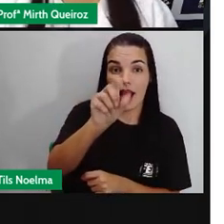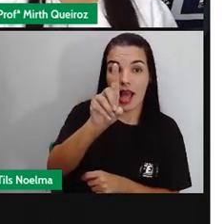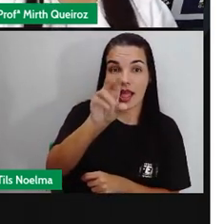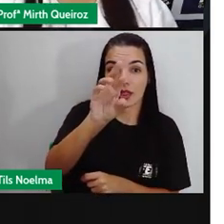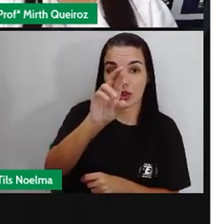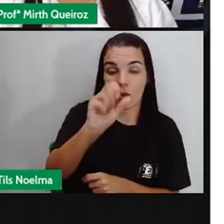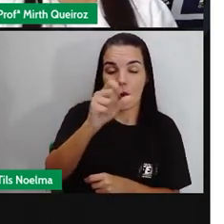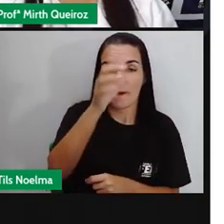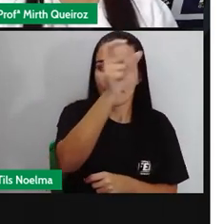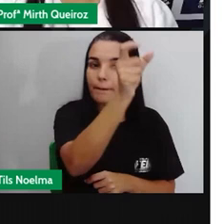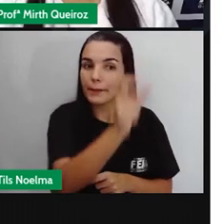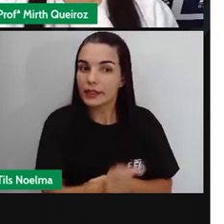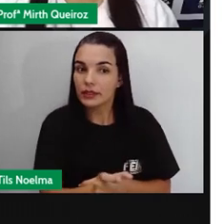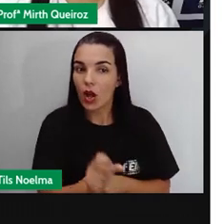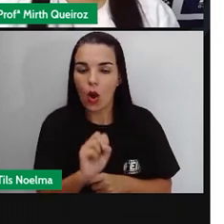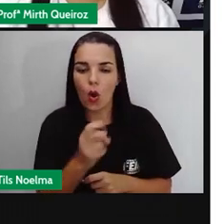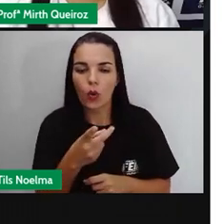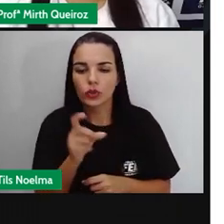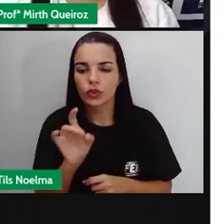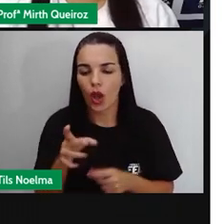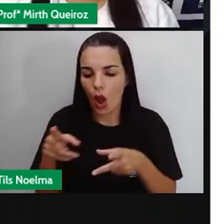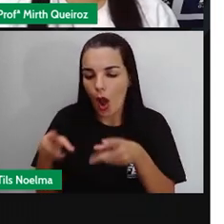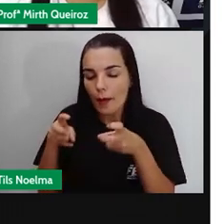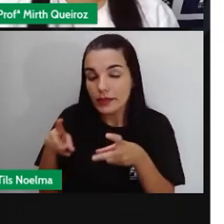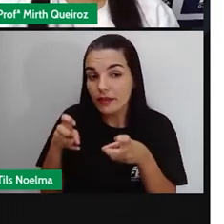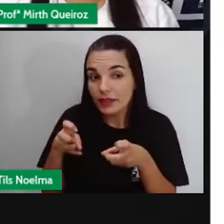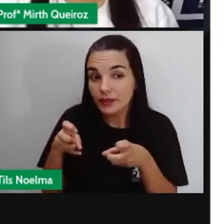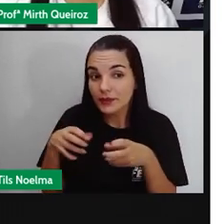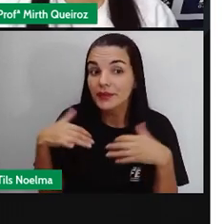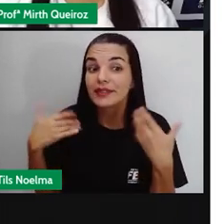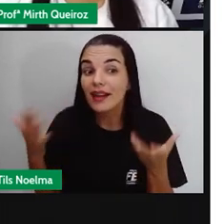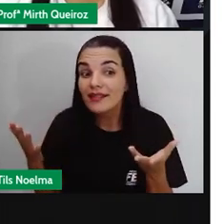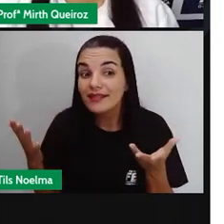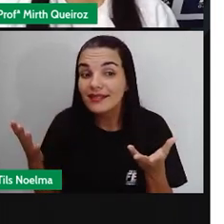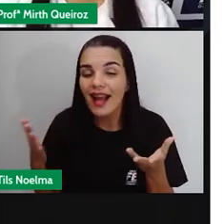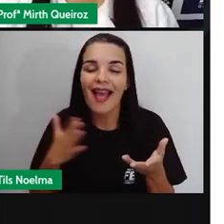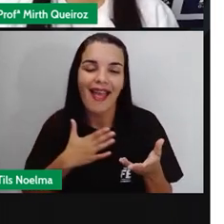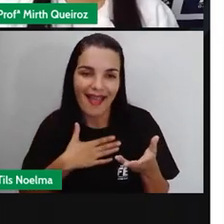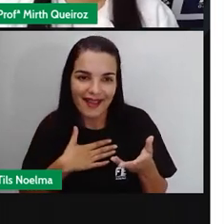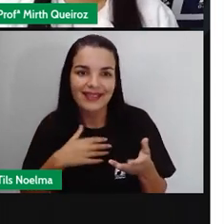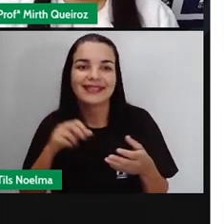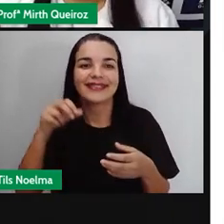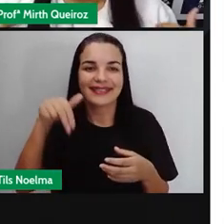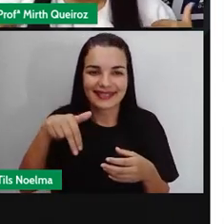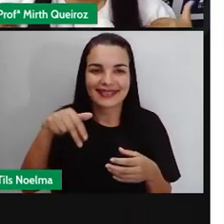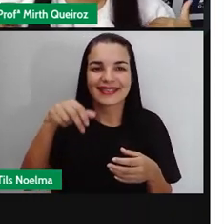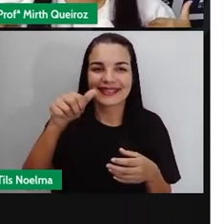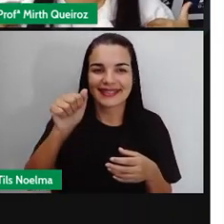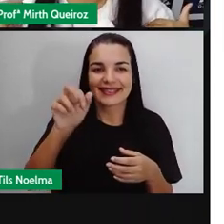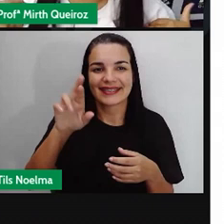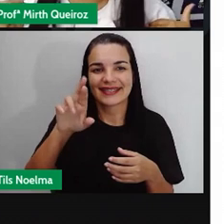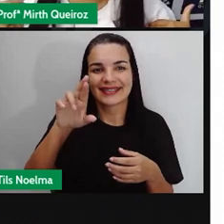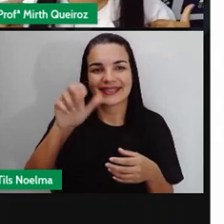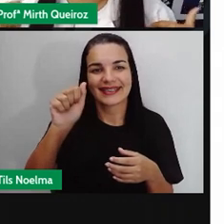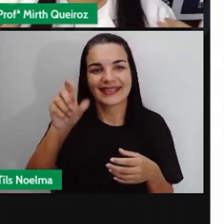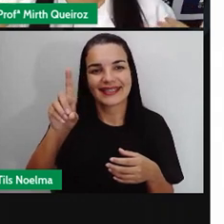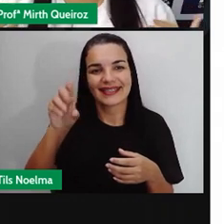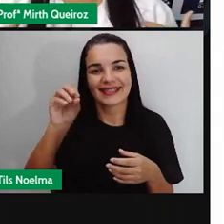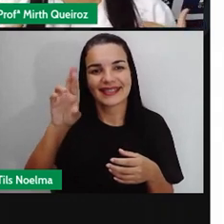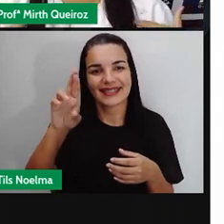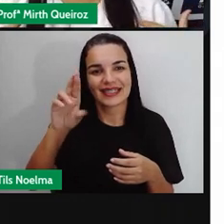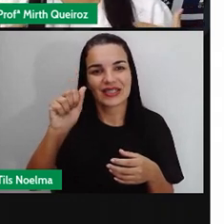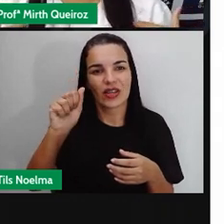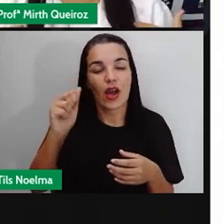ou eu sou um narrador-observador? Seria o quê? Uma narradora-personagem, né?